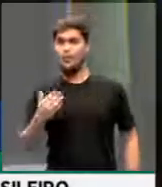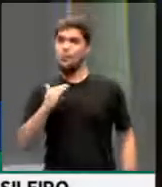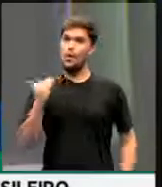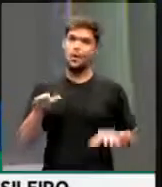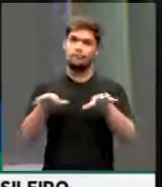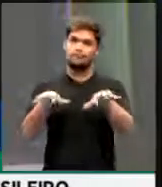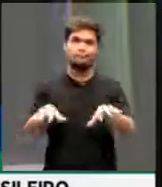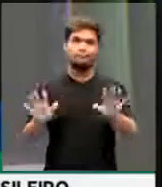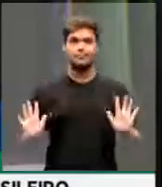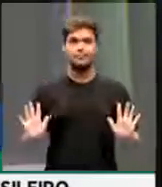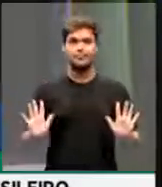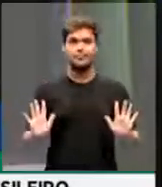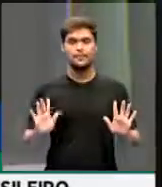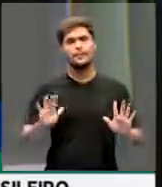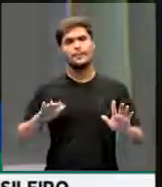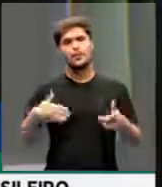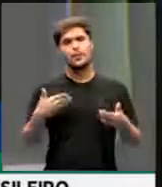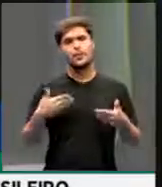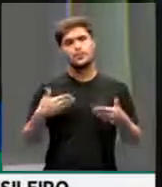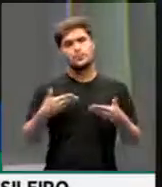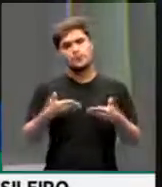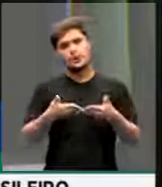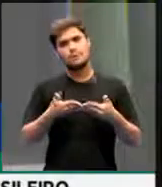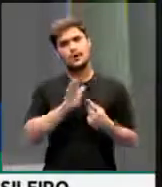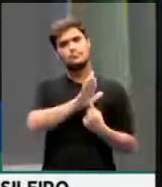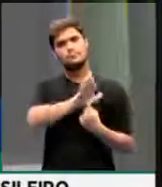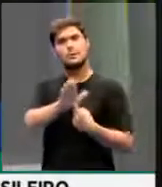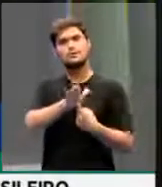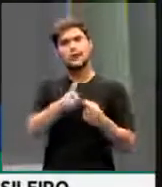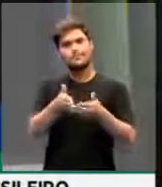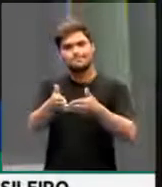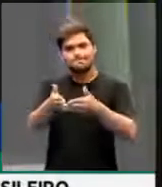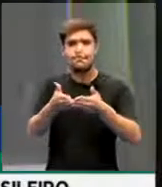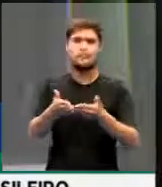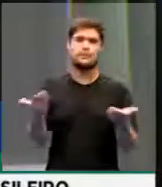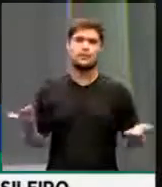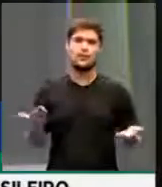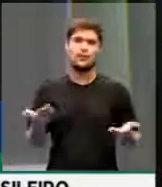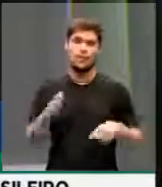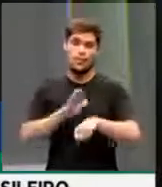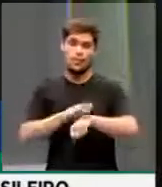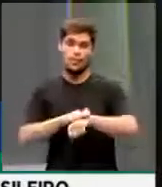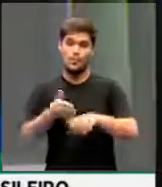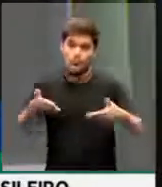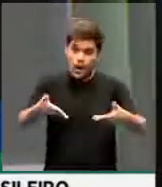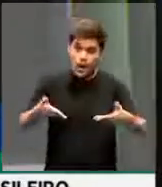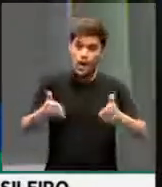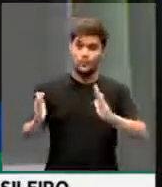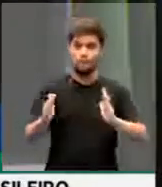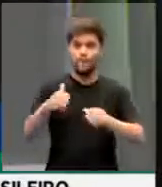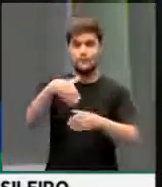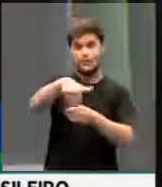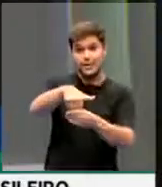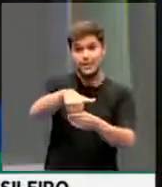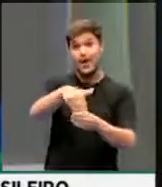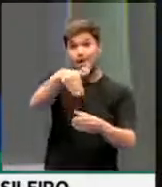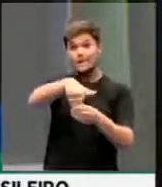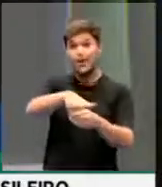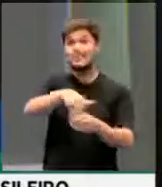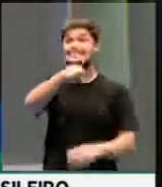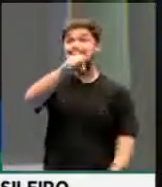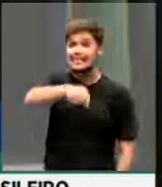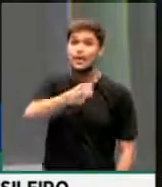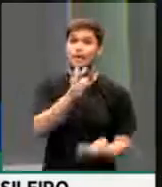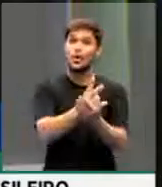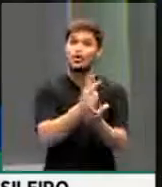Fica, portanto, aqui, presidente, o nosso apelo para que os colegas, ainda durante essa votação, votem sim para manter o texto do